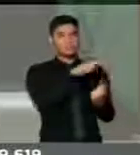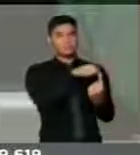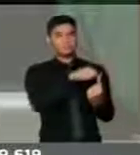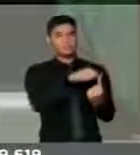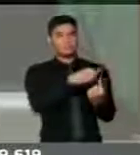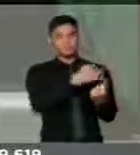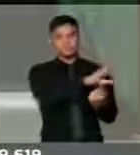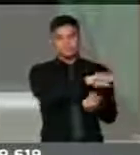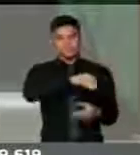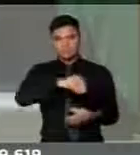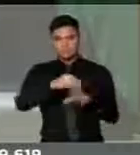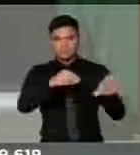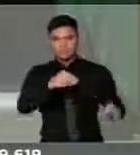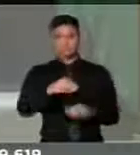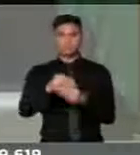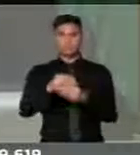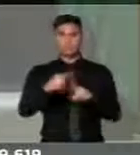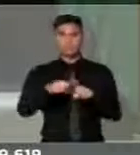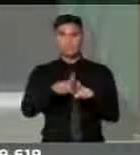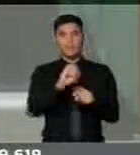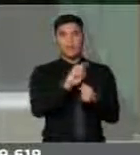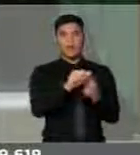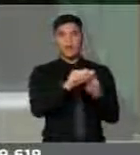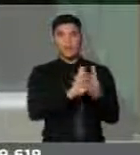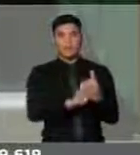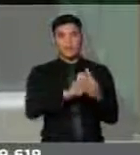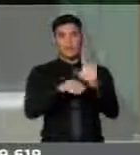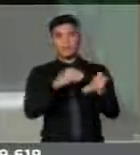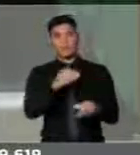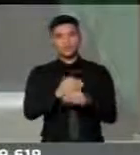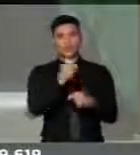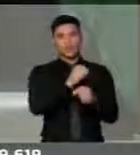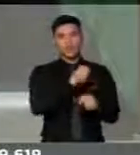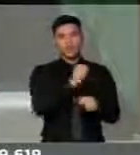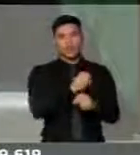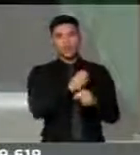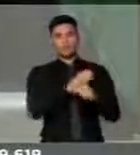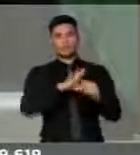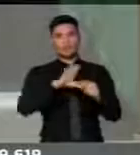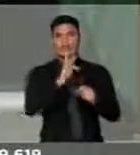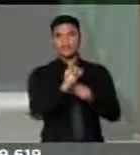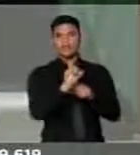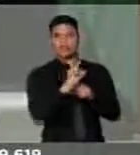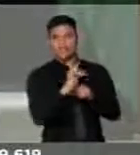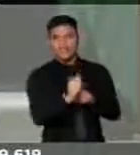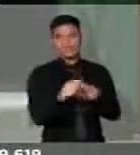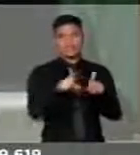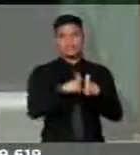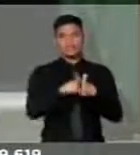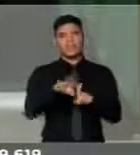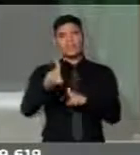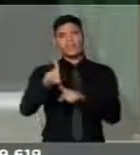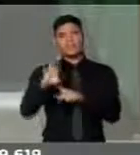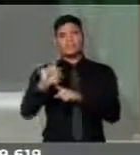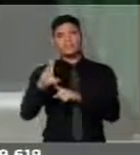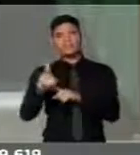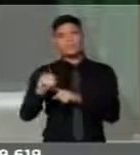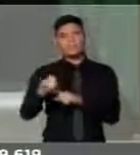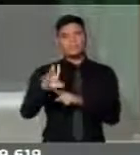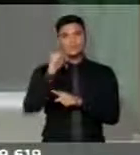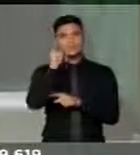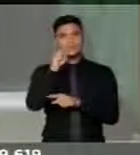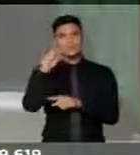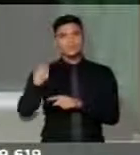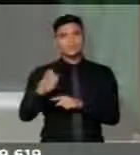Amaral, a OAB botou as obras da FIFA, o Delcídio Amaral, a posse do Lula, e o Fernando Henrique